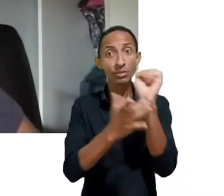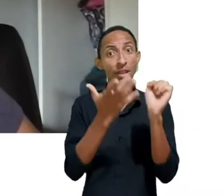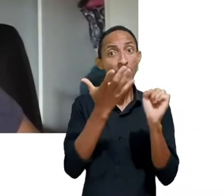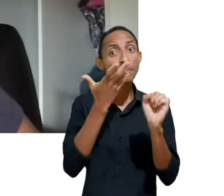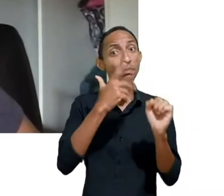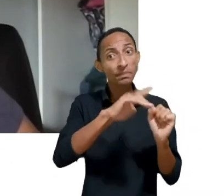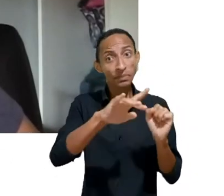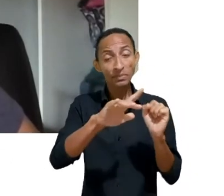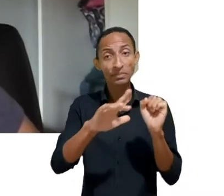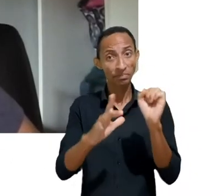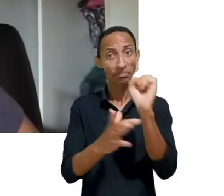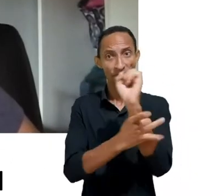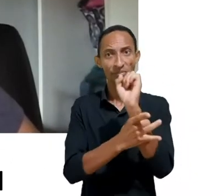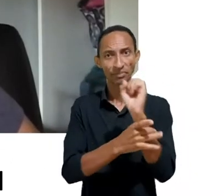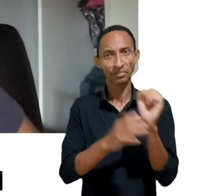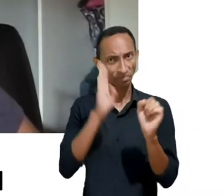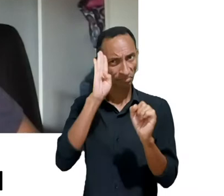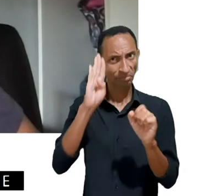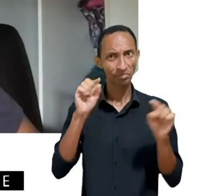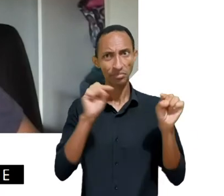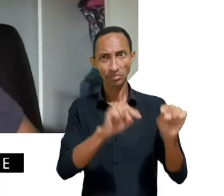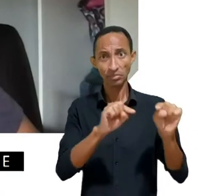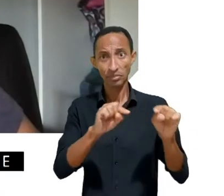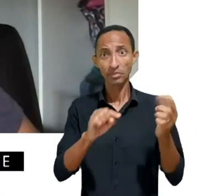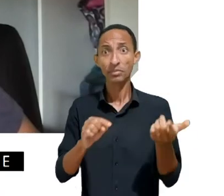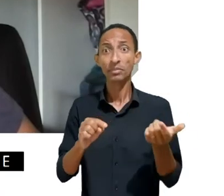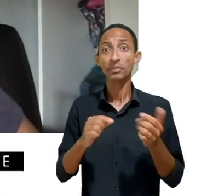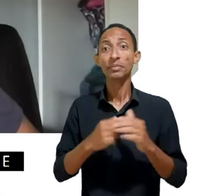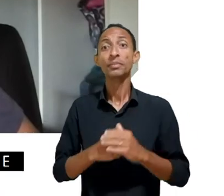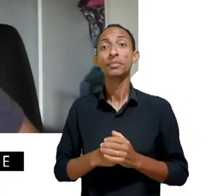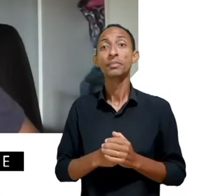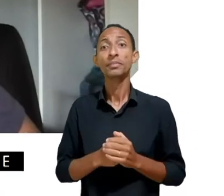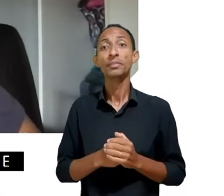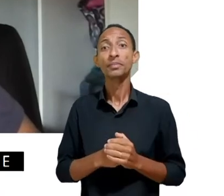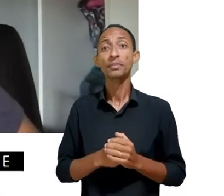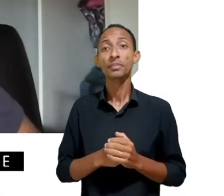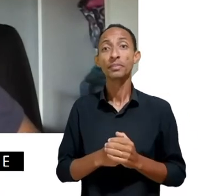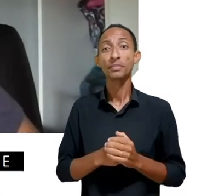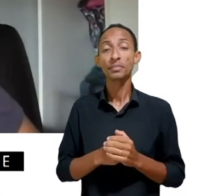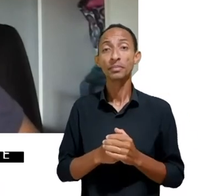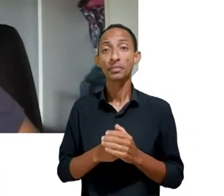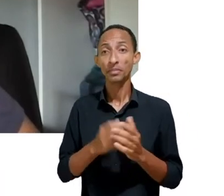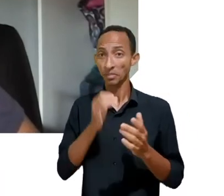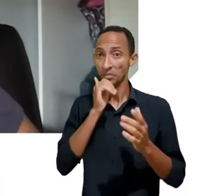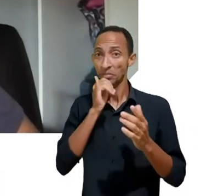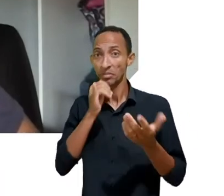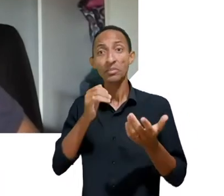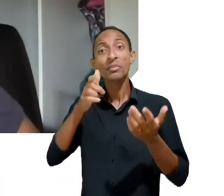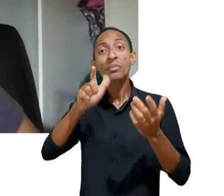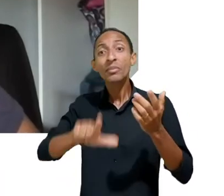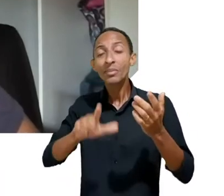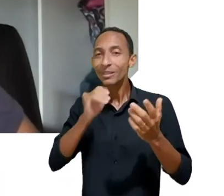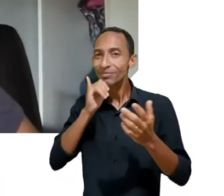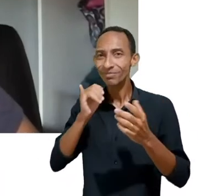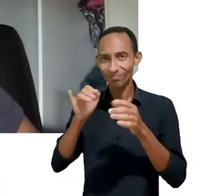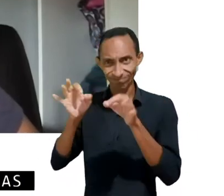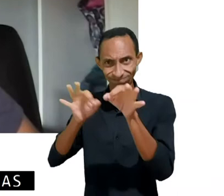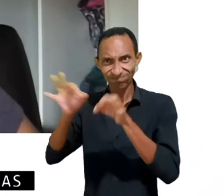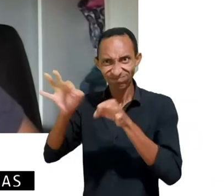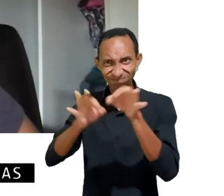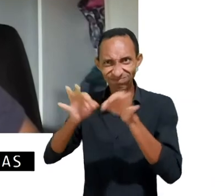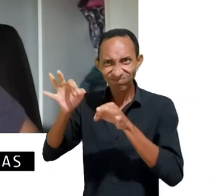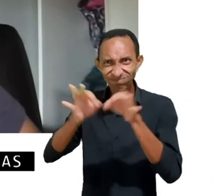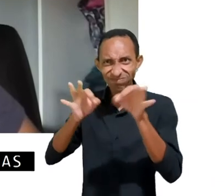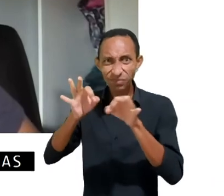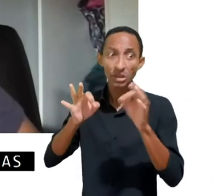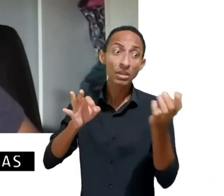coletar dados sobre idade, em instituir políticas para assegurar que as crianças estão mais seguras online pela